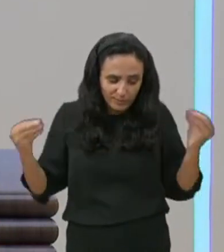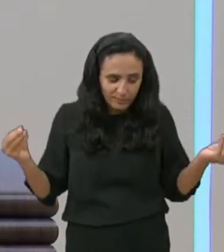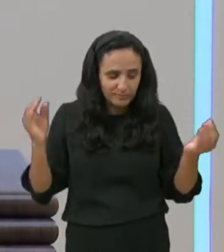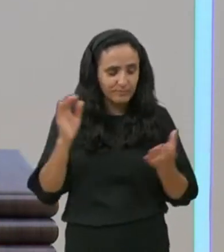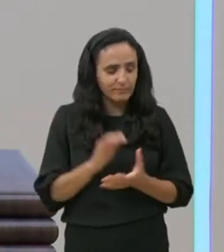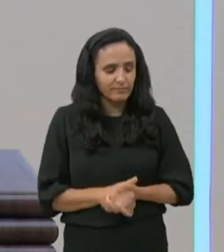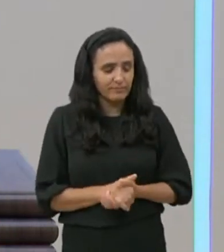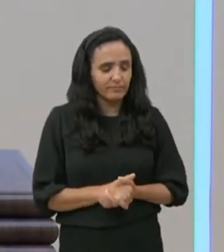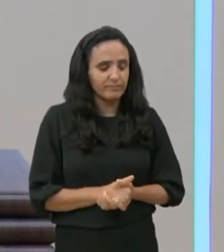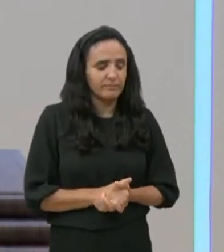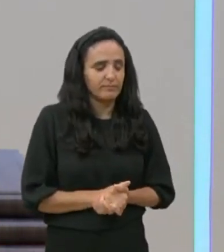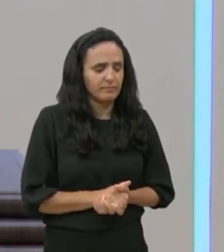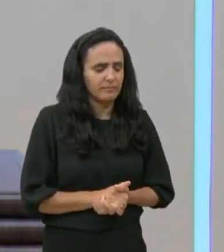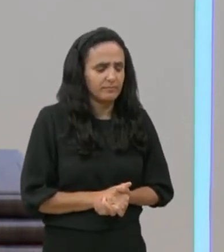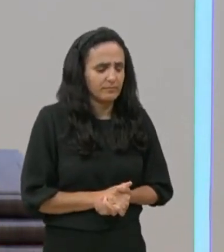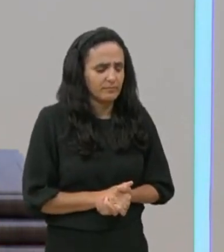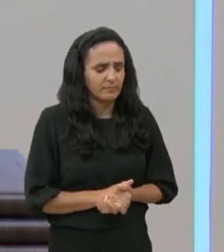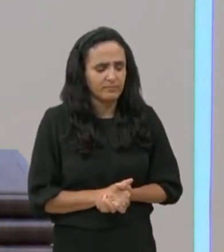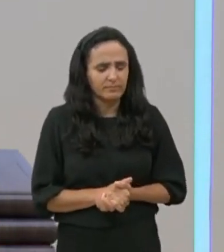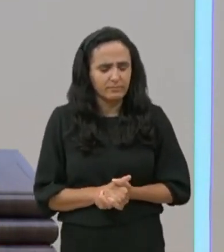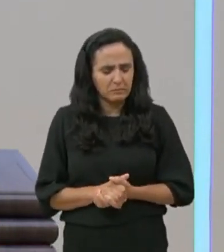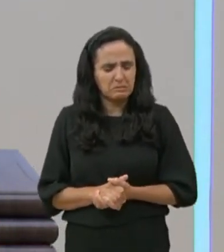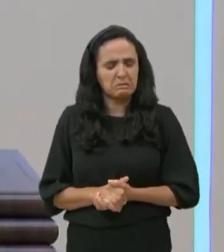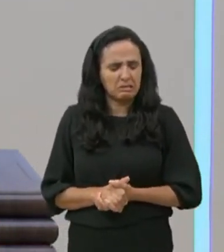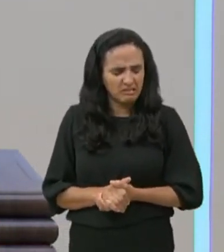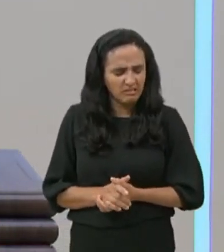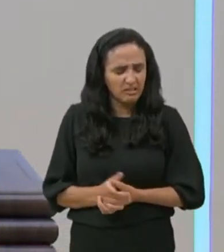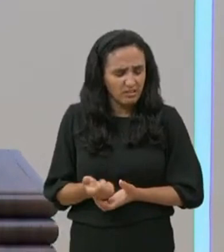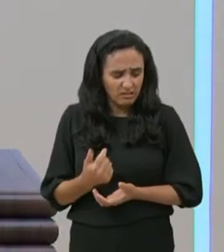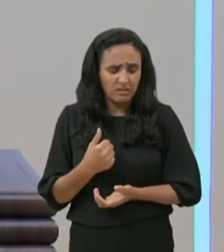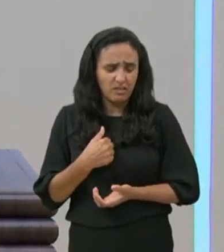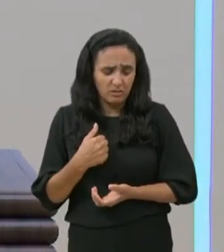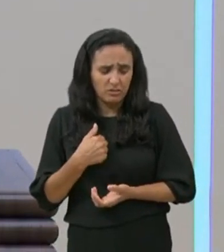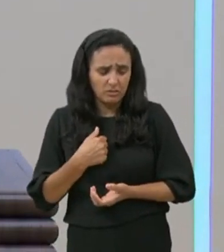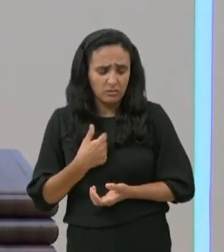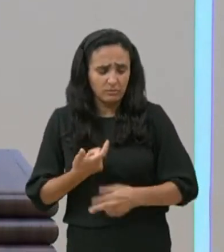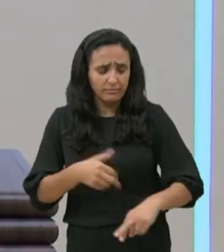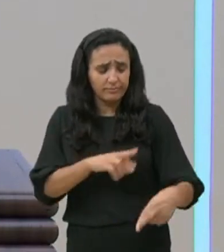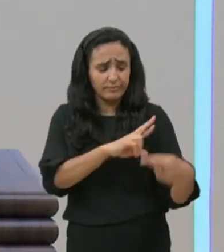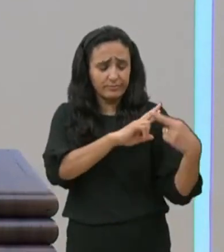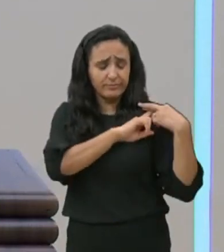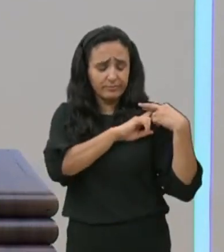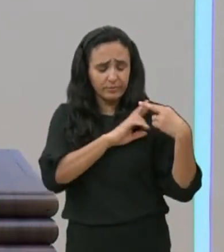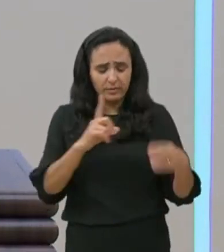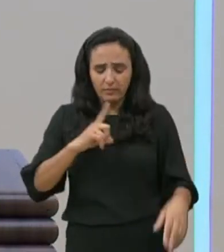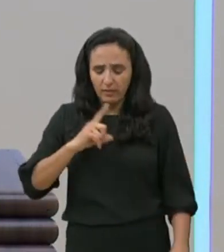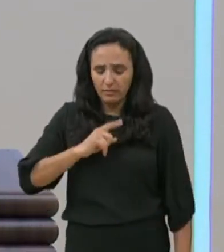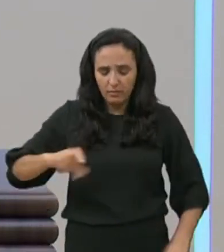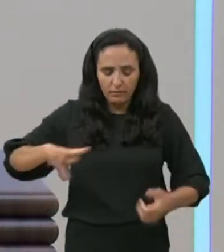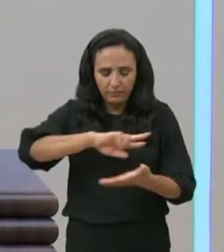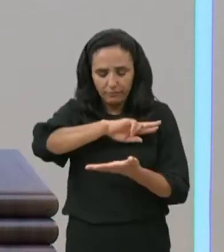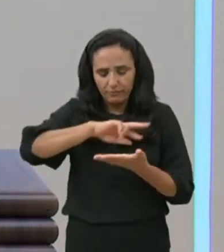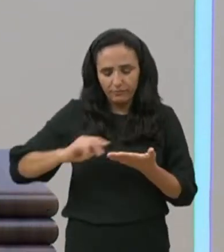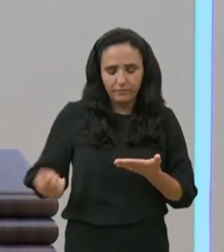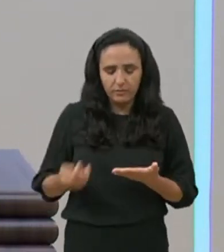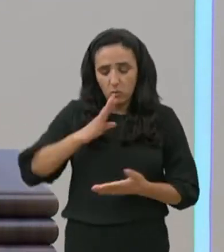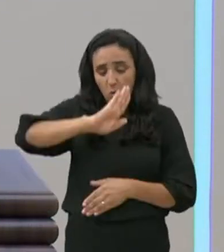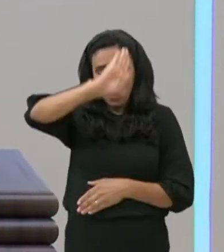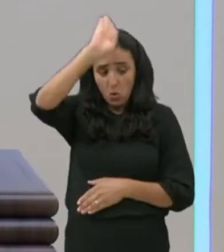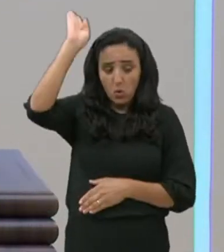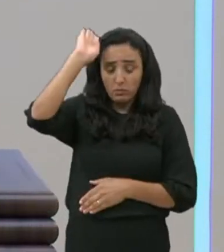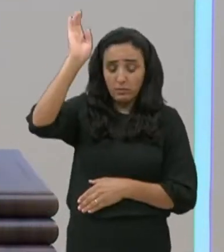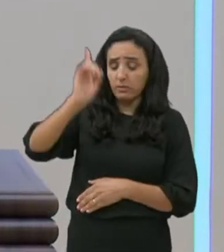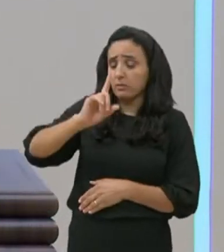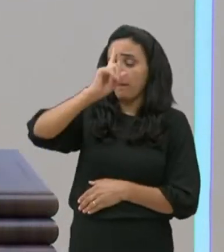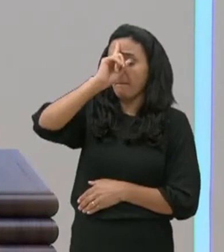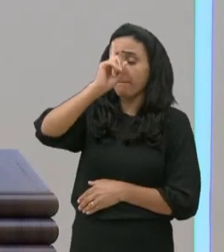também eu sou homem sob autoridade e tenho soldados às minhas ordens. e